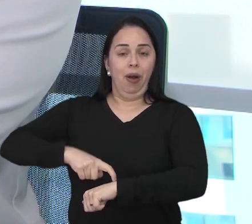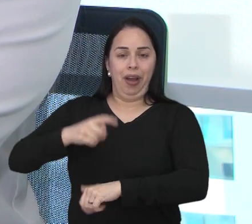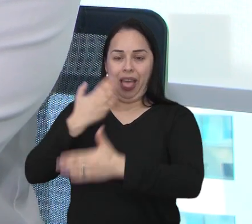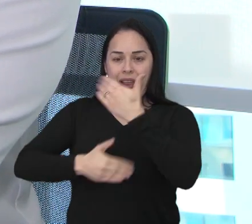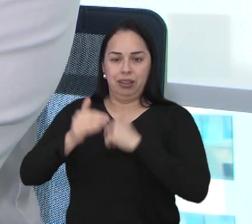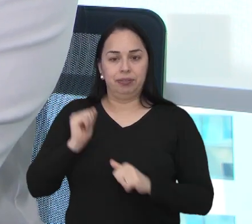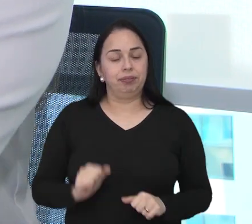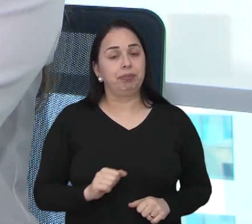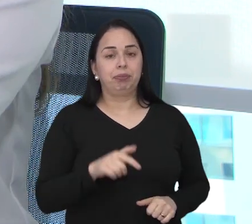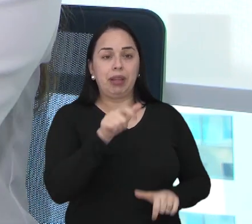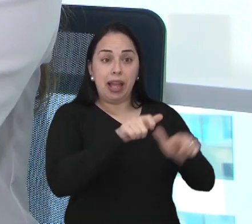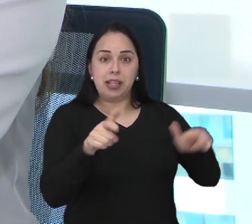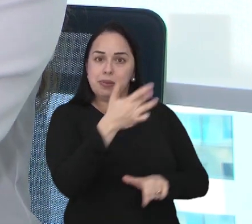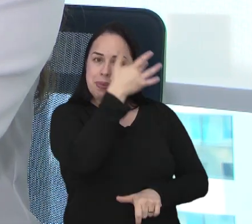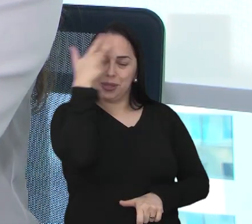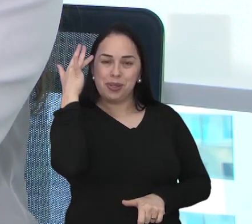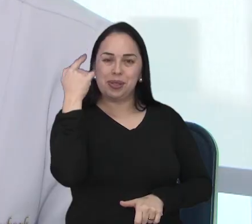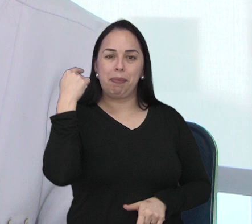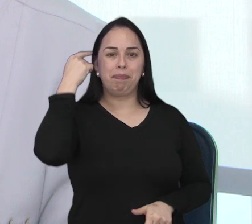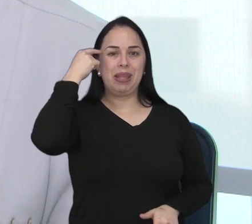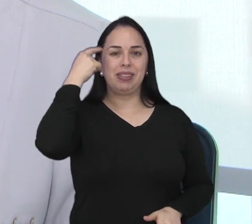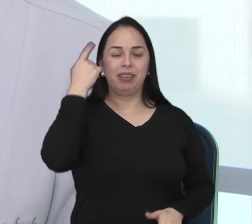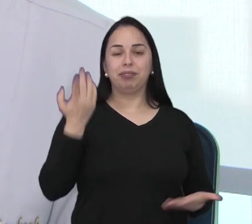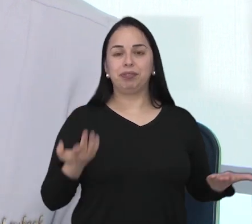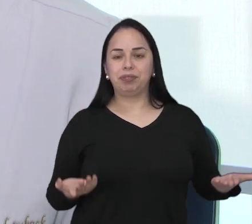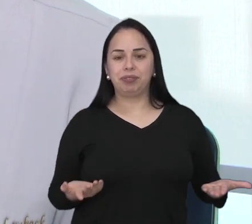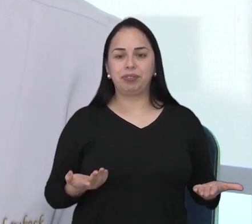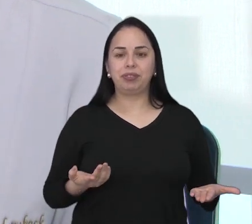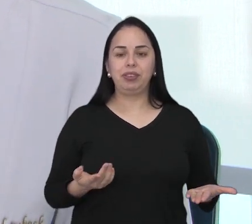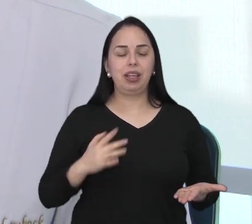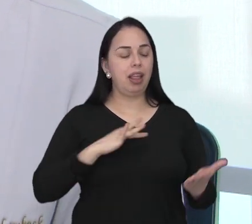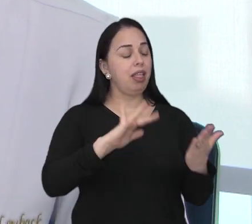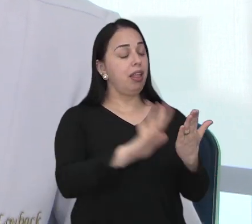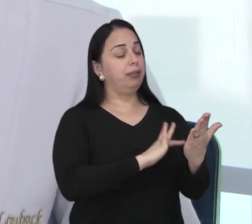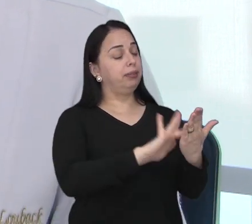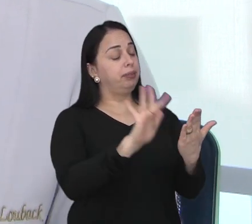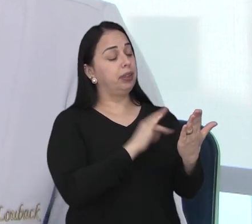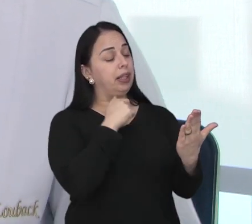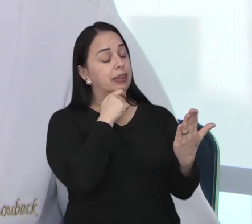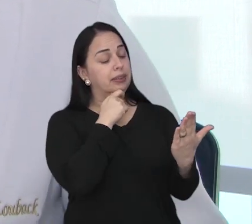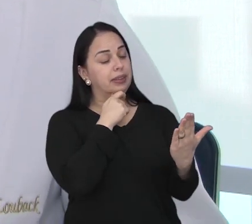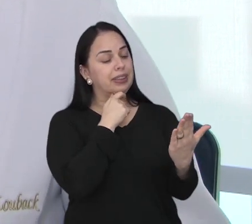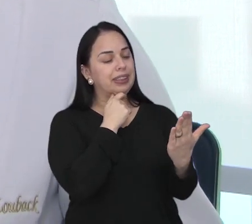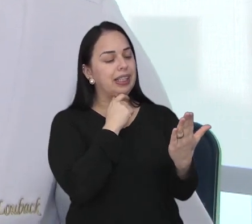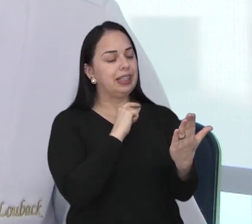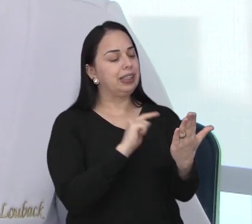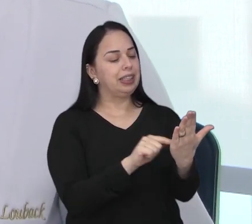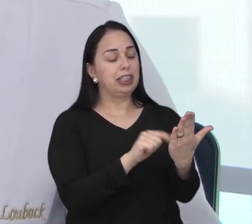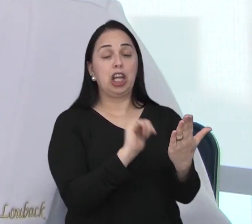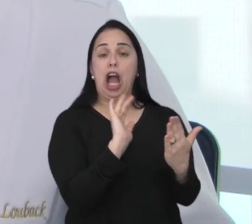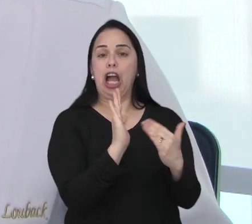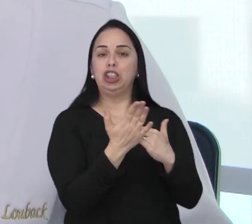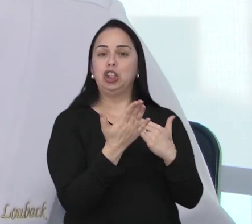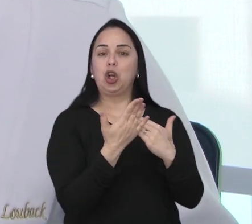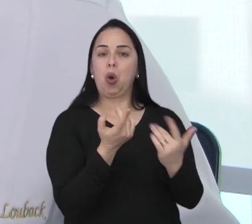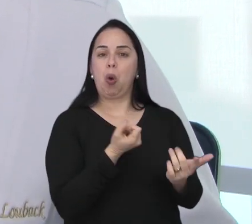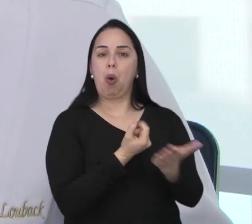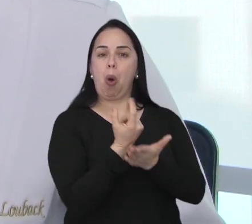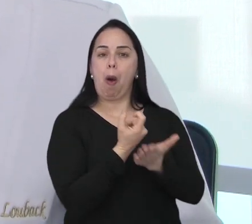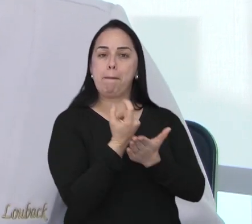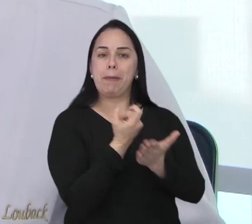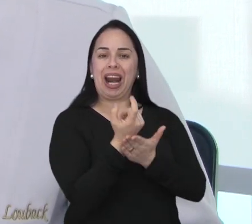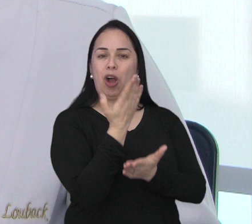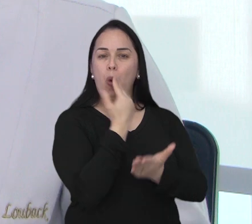vez mais próxima do prazer imediato. Essa questão da sociedade ter amplo acesso aos celulares que